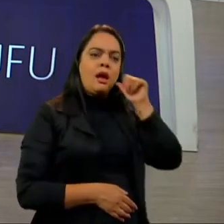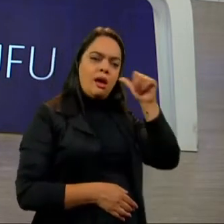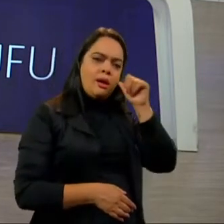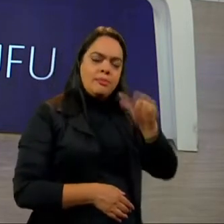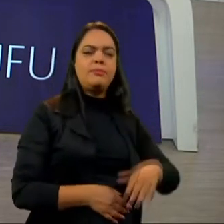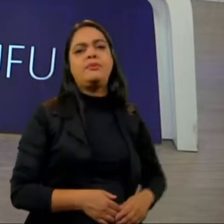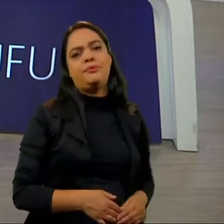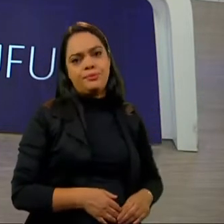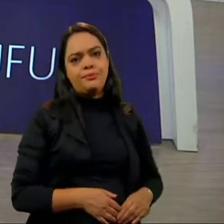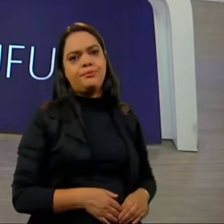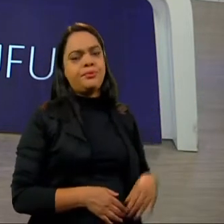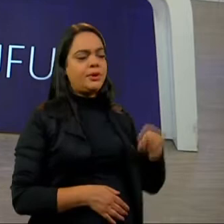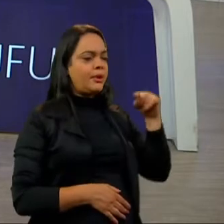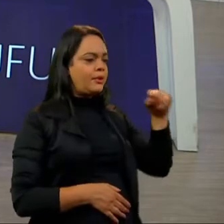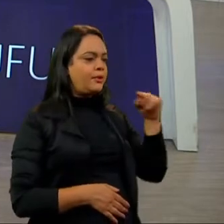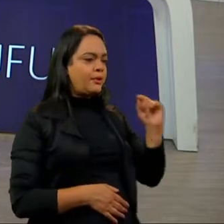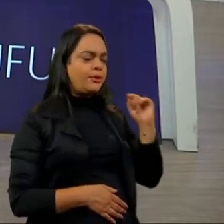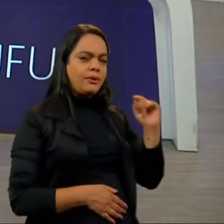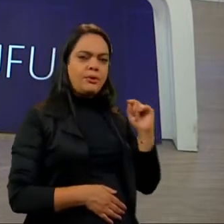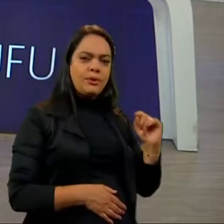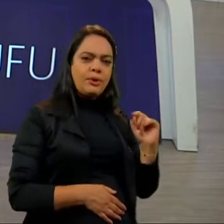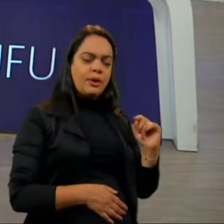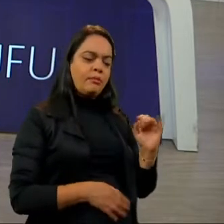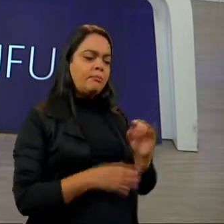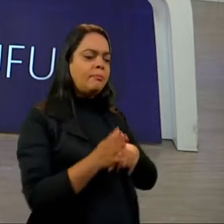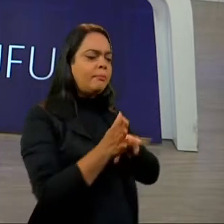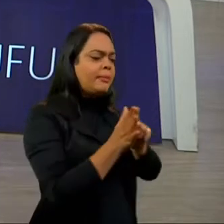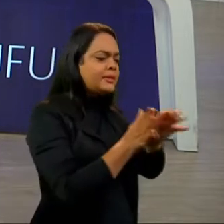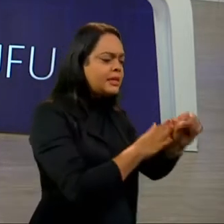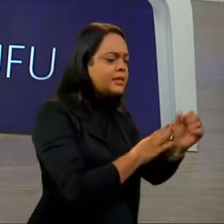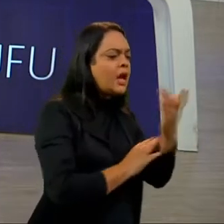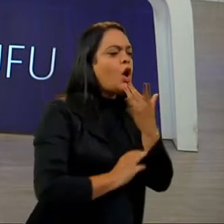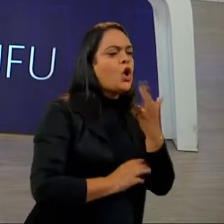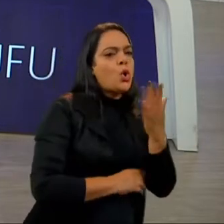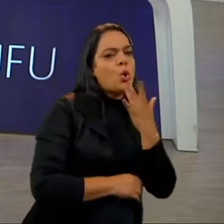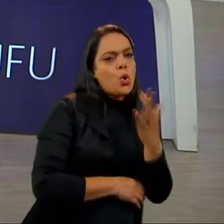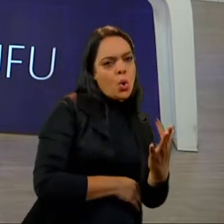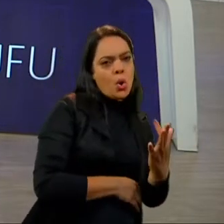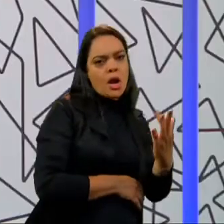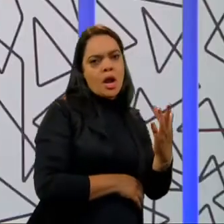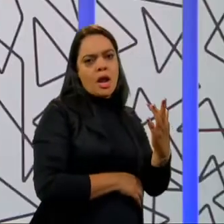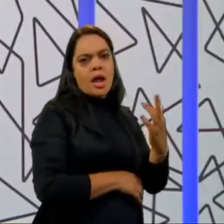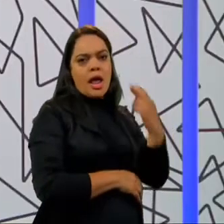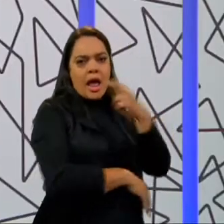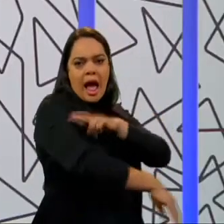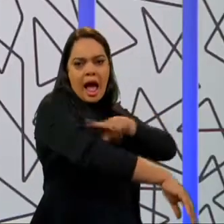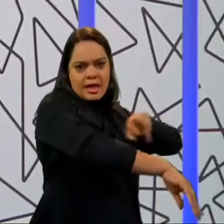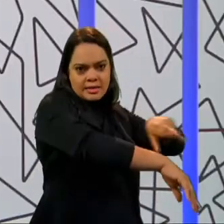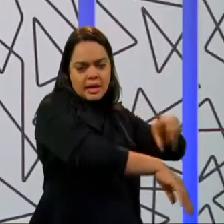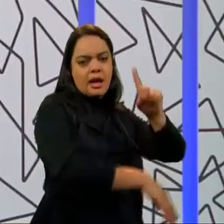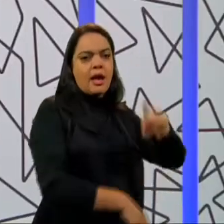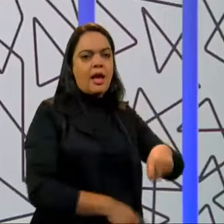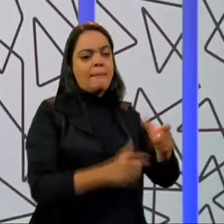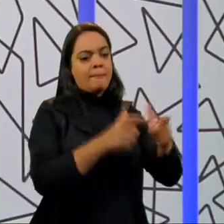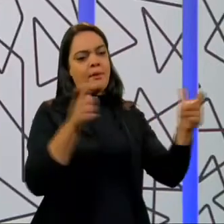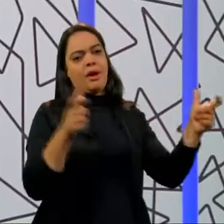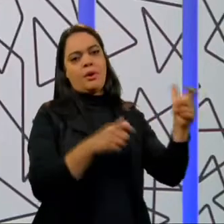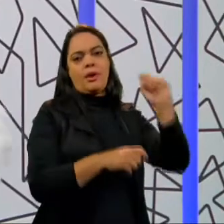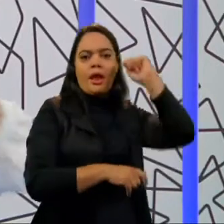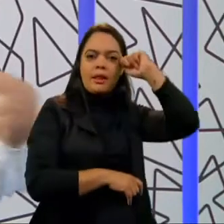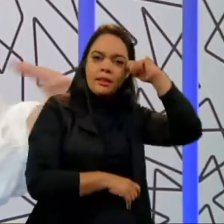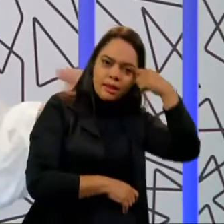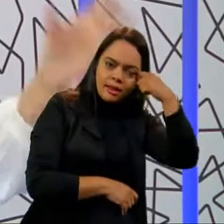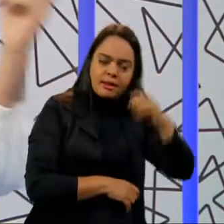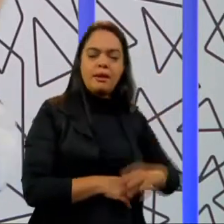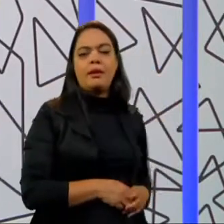E, quando você faz um recorte por cor e raça, mulheres negras. Então, quando você pega e faz